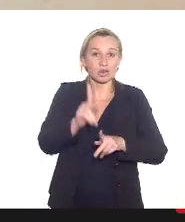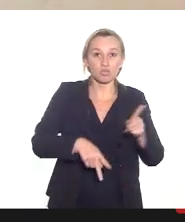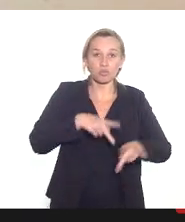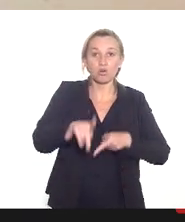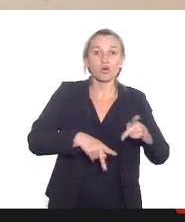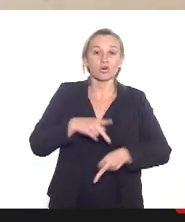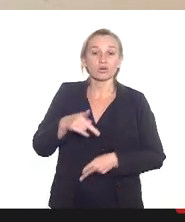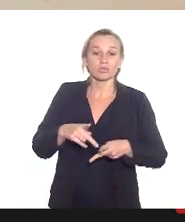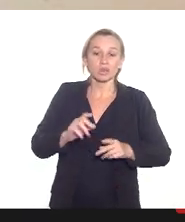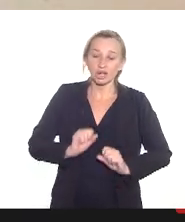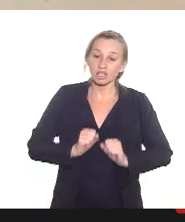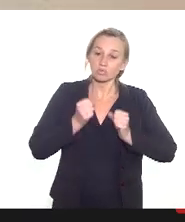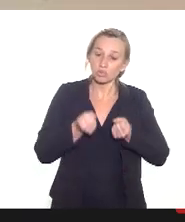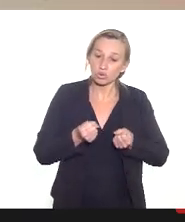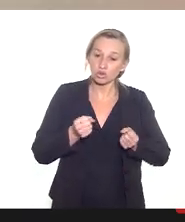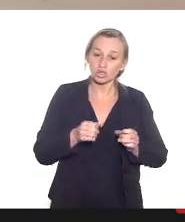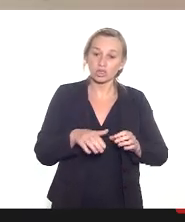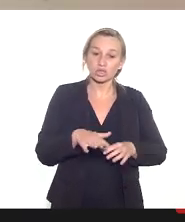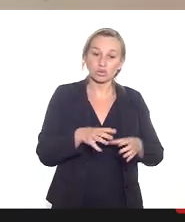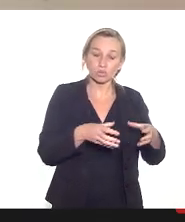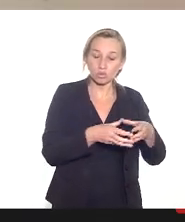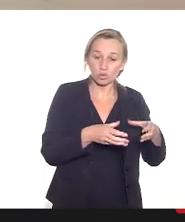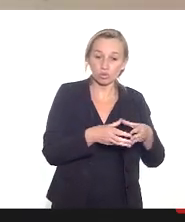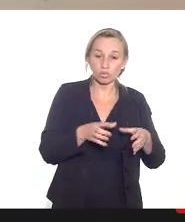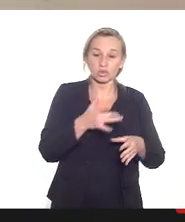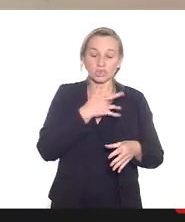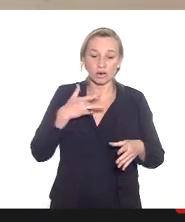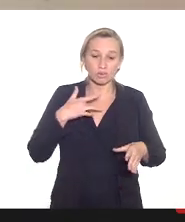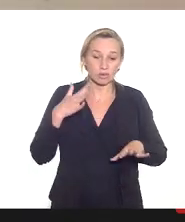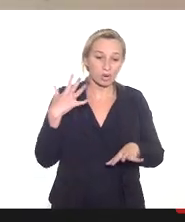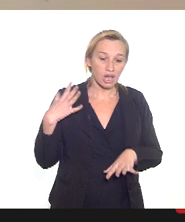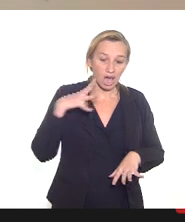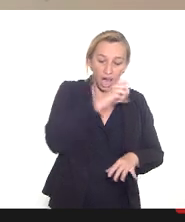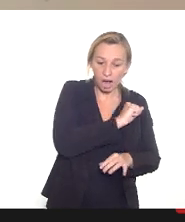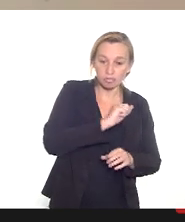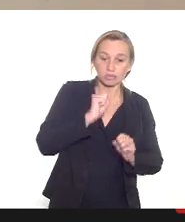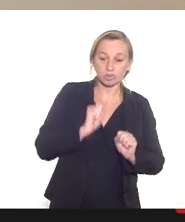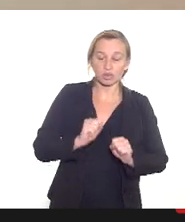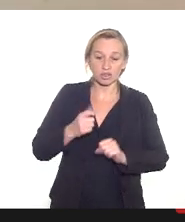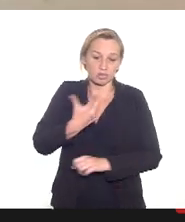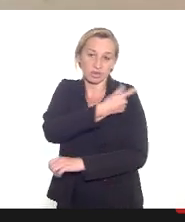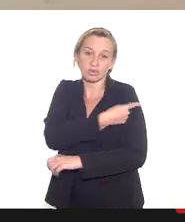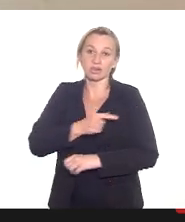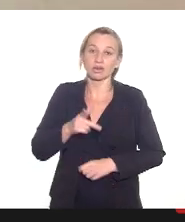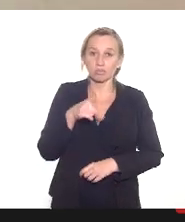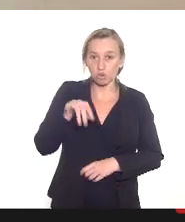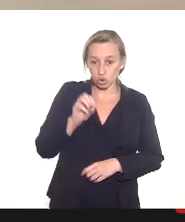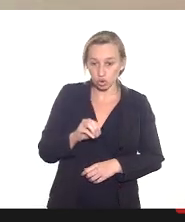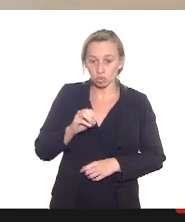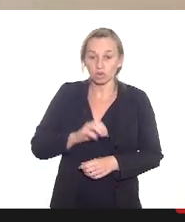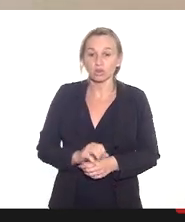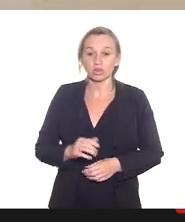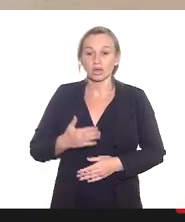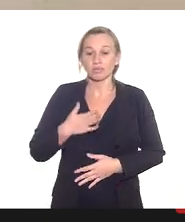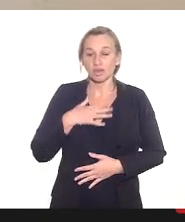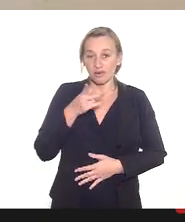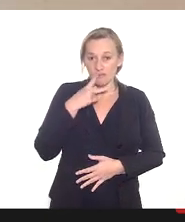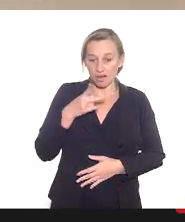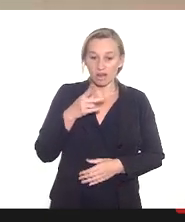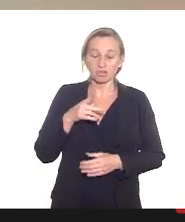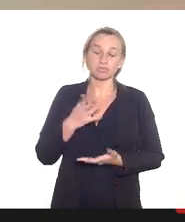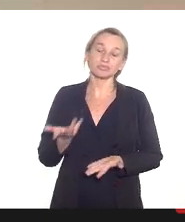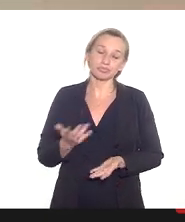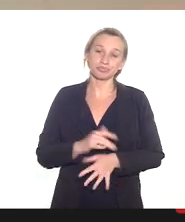para que elas busquem um serviço de saúde o mais breve possível para se vacinarem principalmente então fica aqui acho que a minha fala é